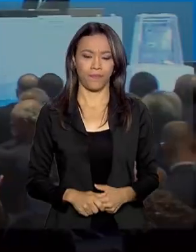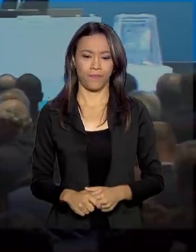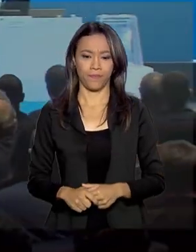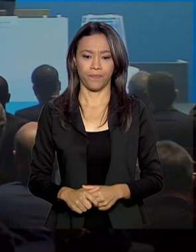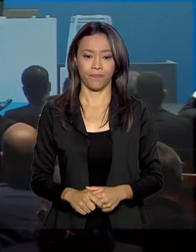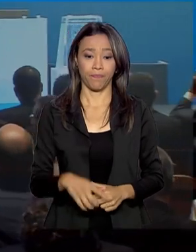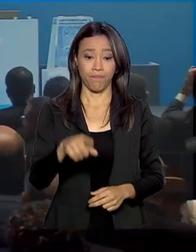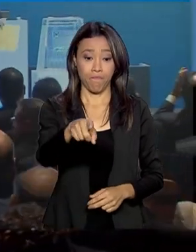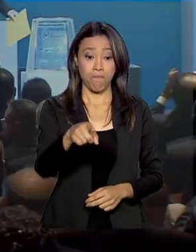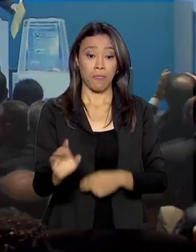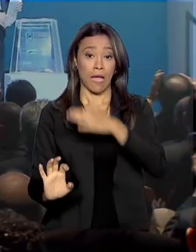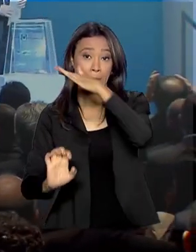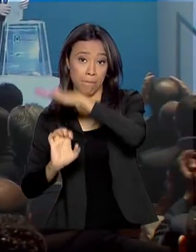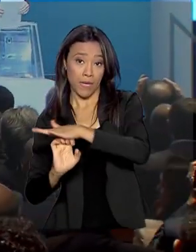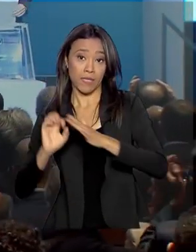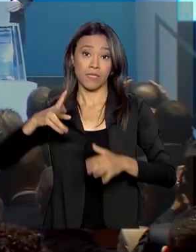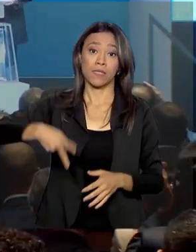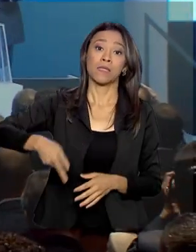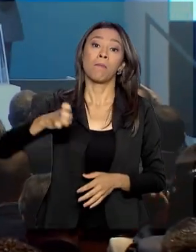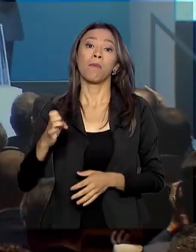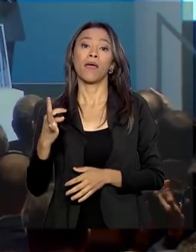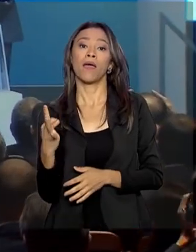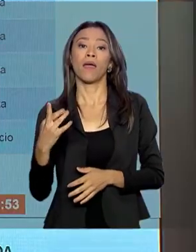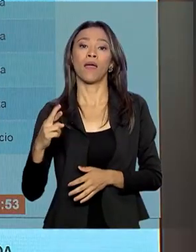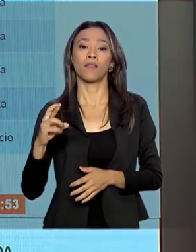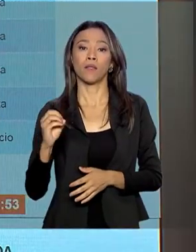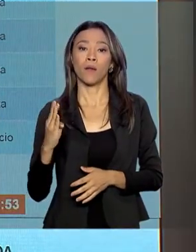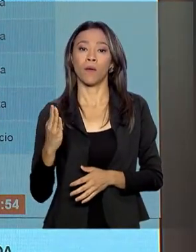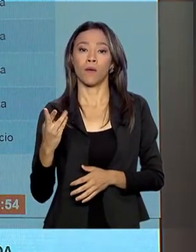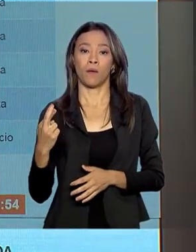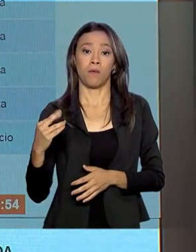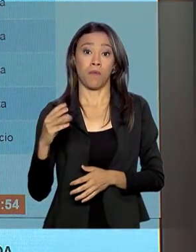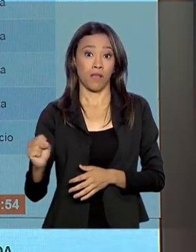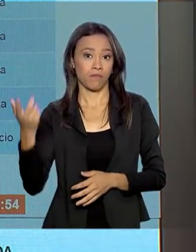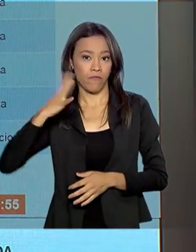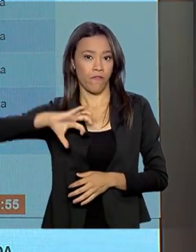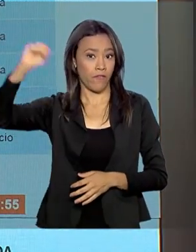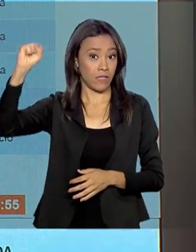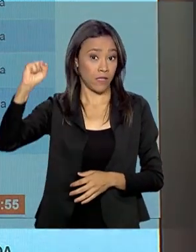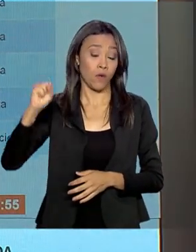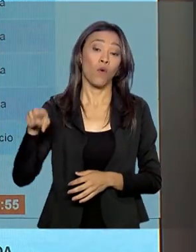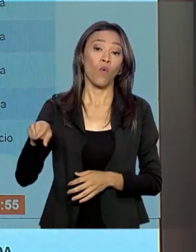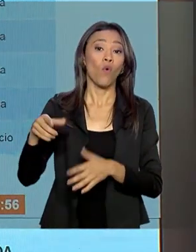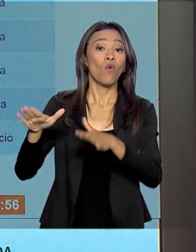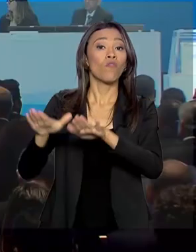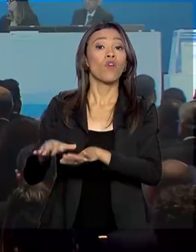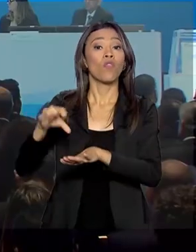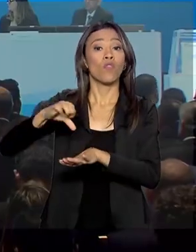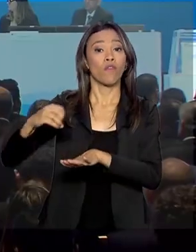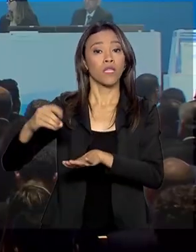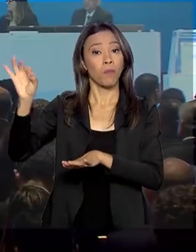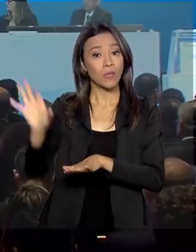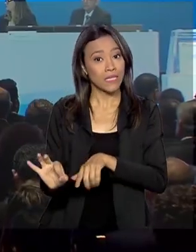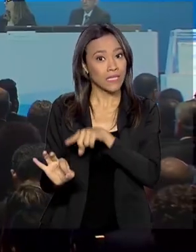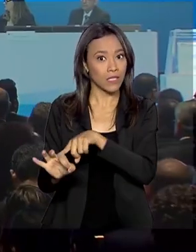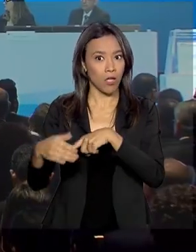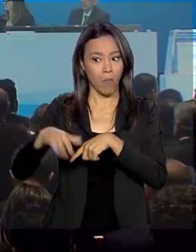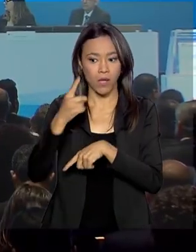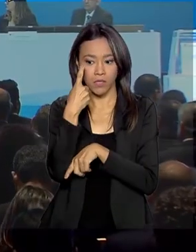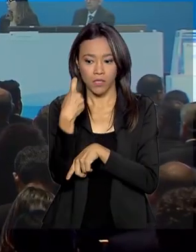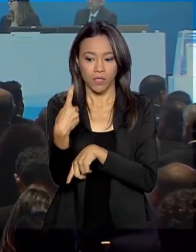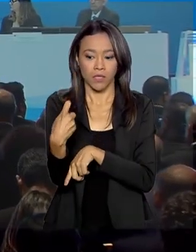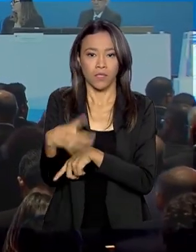A Petrobras saiu como a grande vencedora, ficando com 90% do campo de búzios, o mais cobiçado,